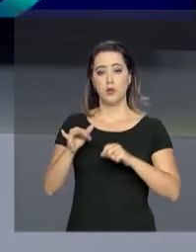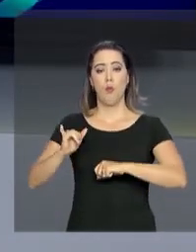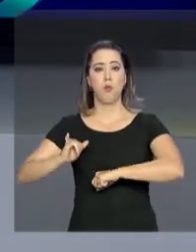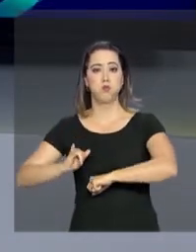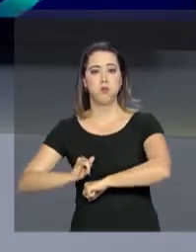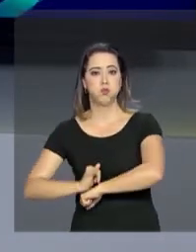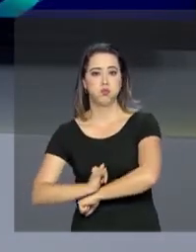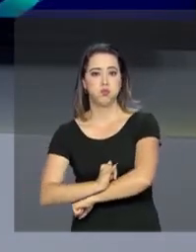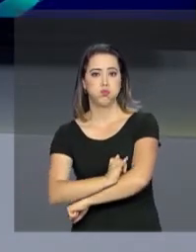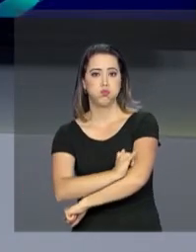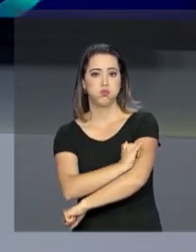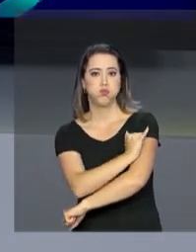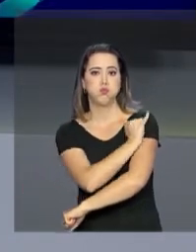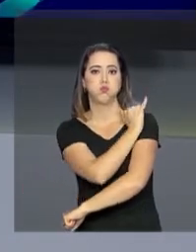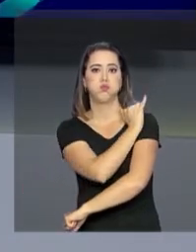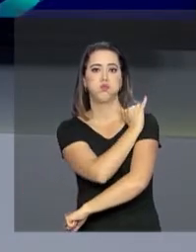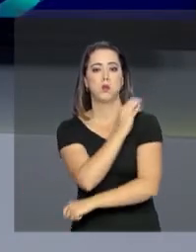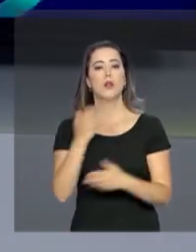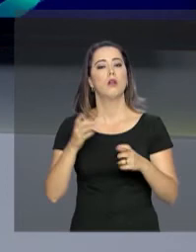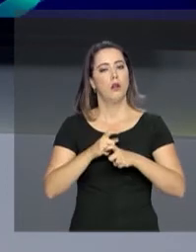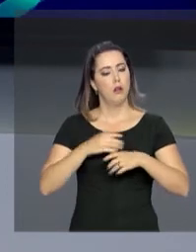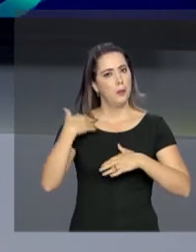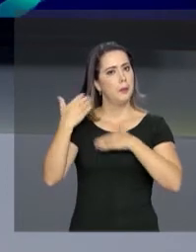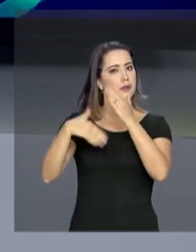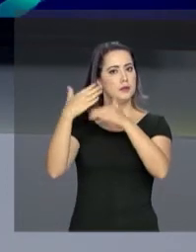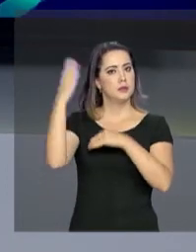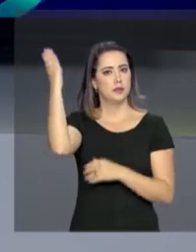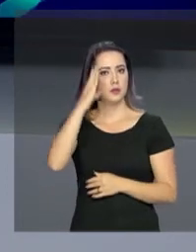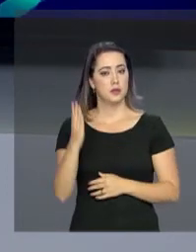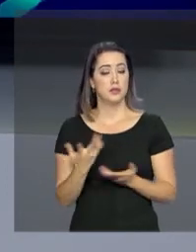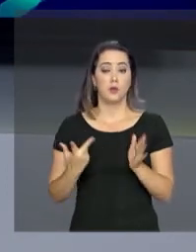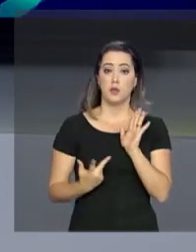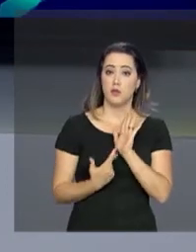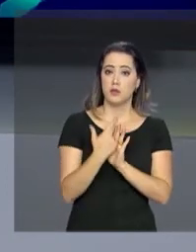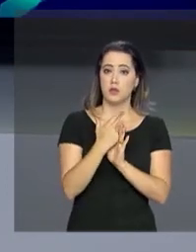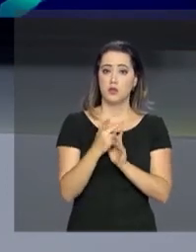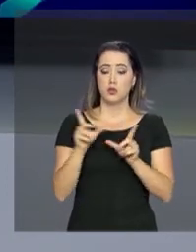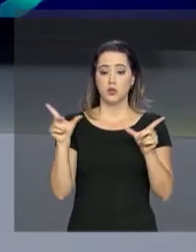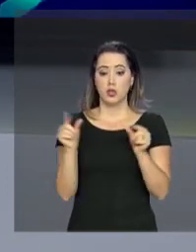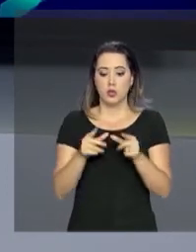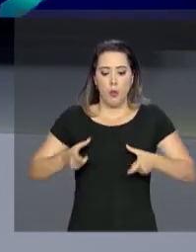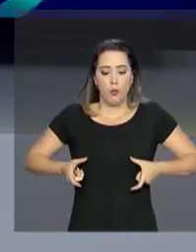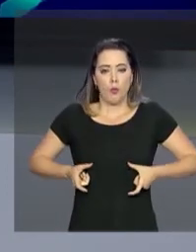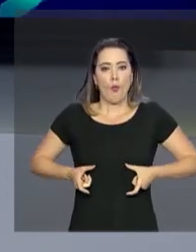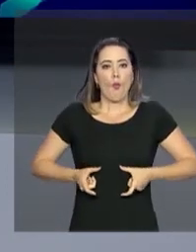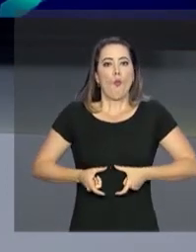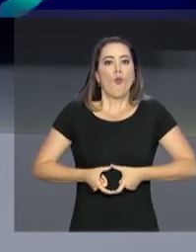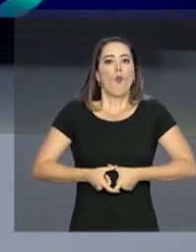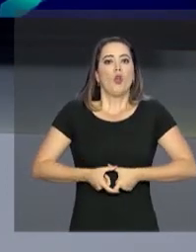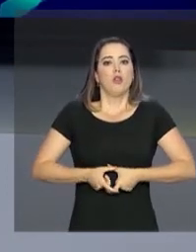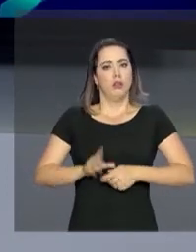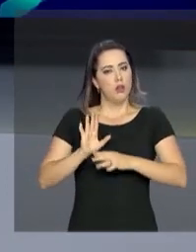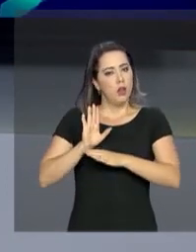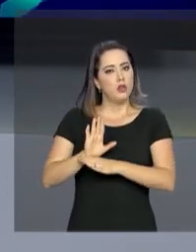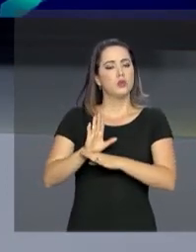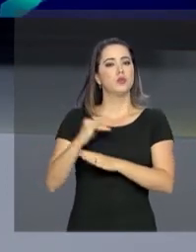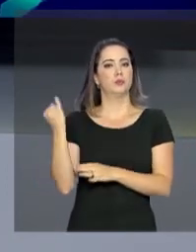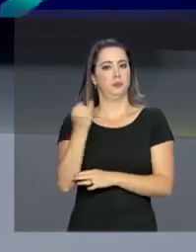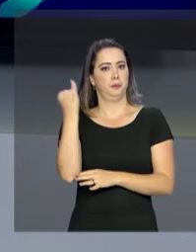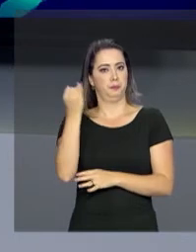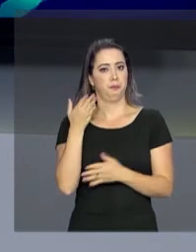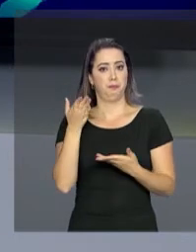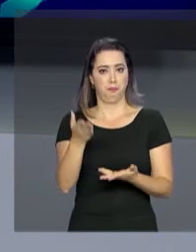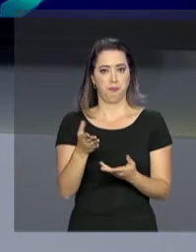obesidade tem aumentado no Brasil e a cirurgia bariátrica tem se mostrado uma importante aliada no tratamento desses pacientes.